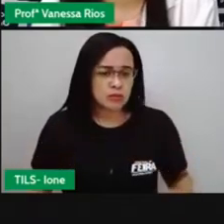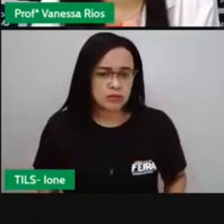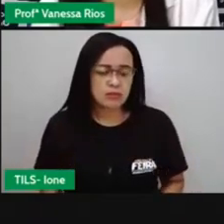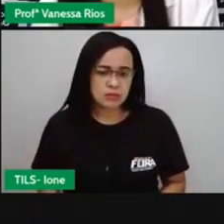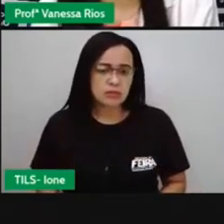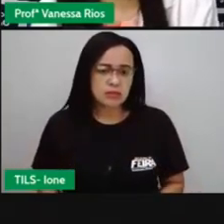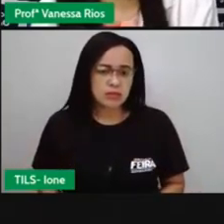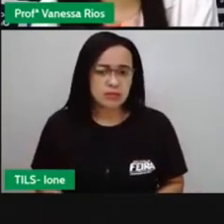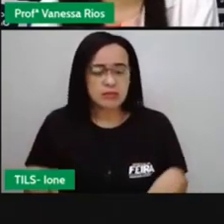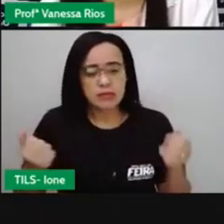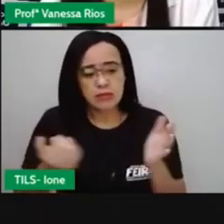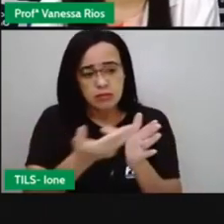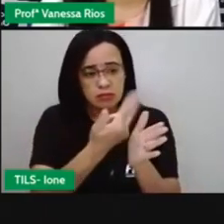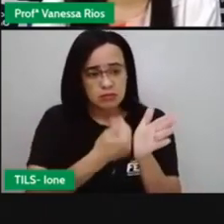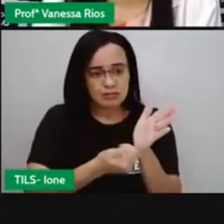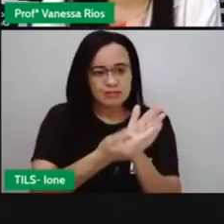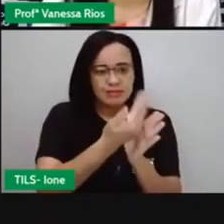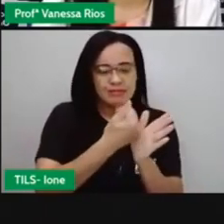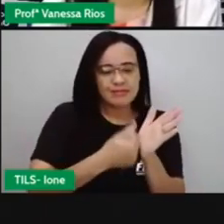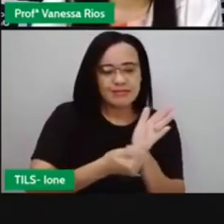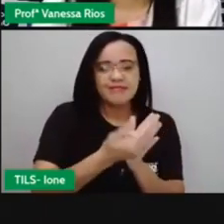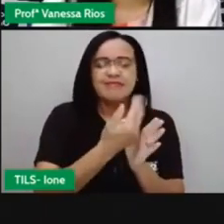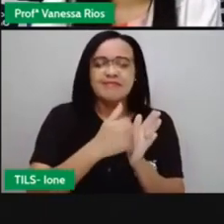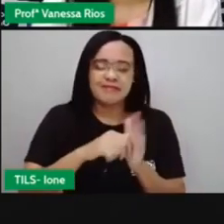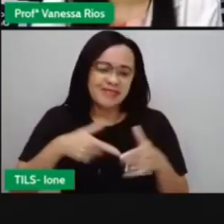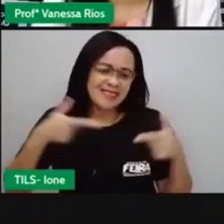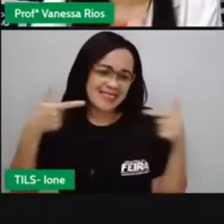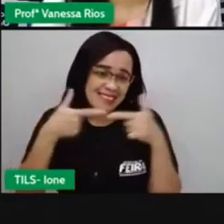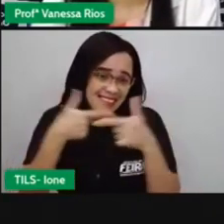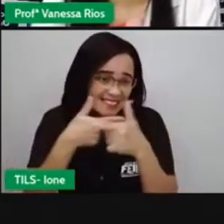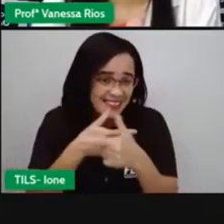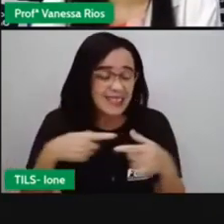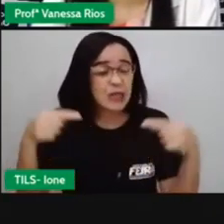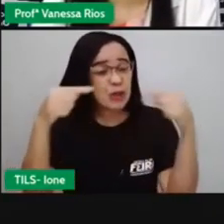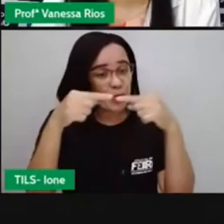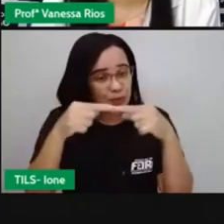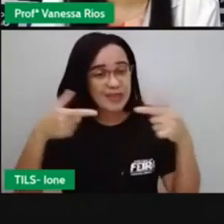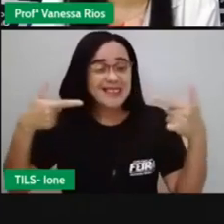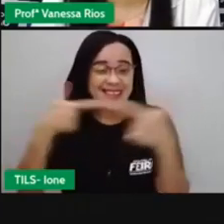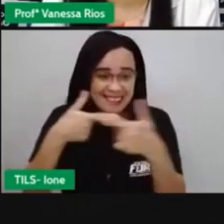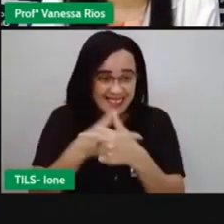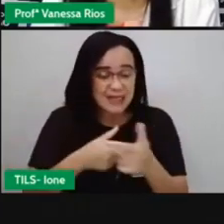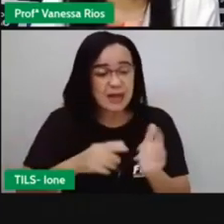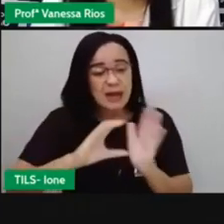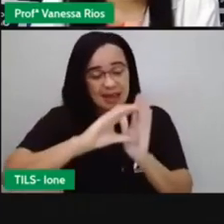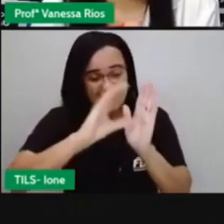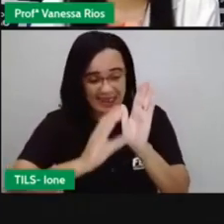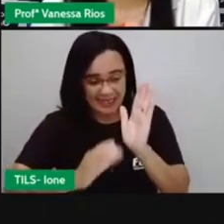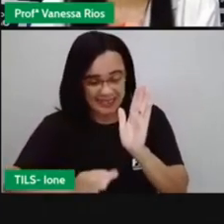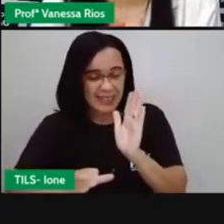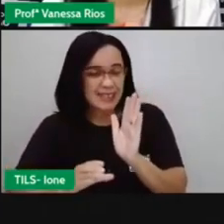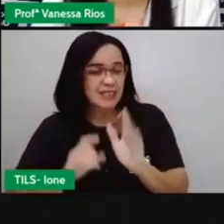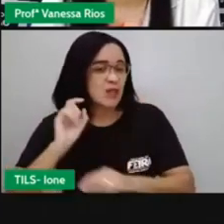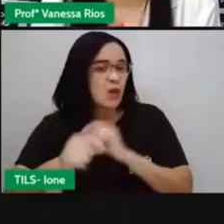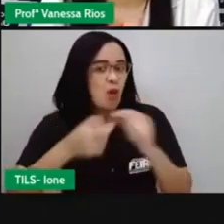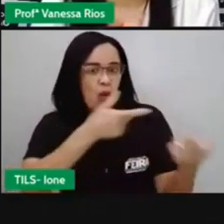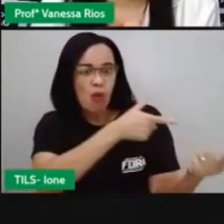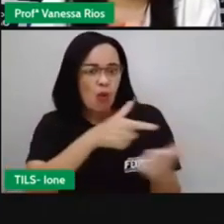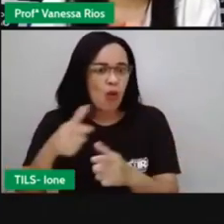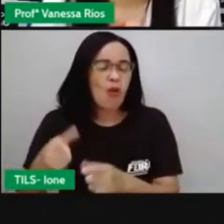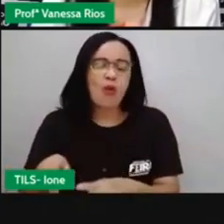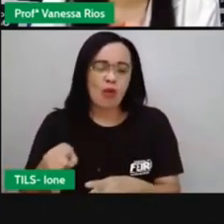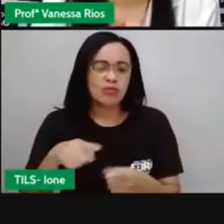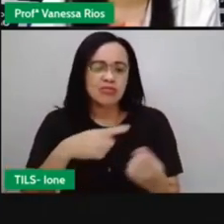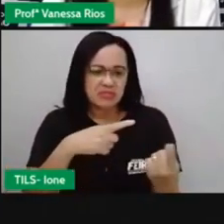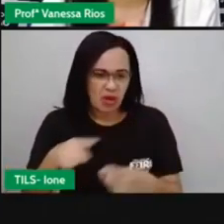desenho humorístico, animado ou não, que tem como característica a crítica, de maneira